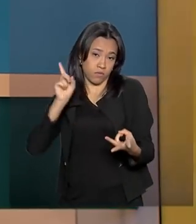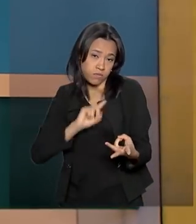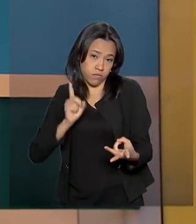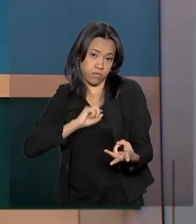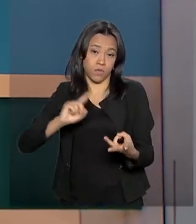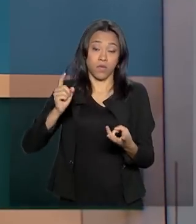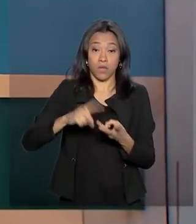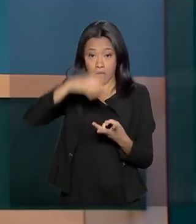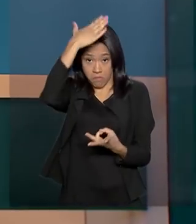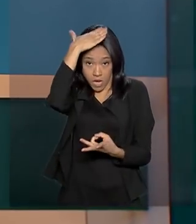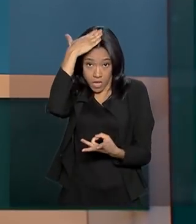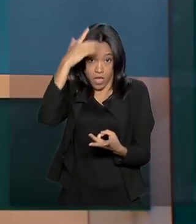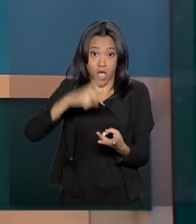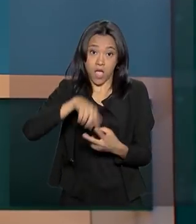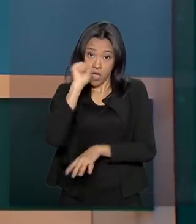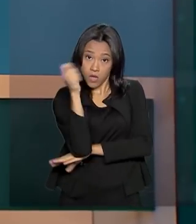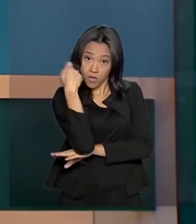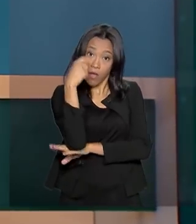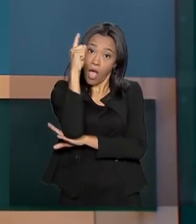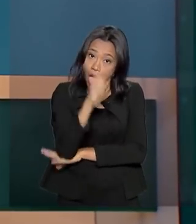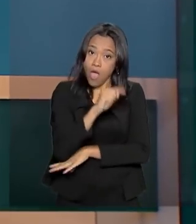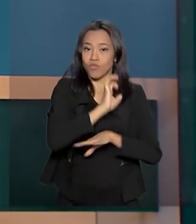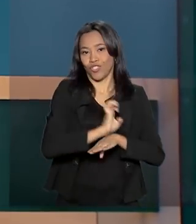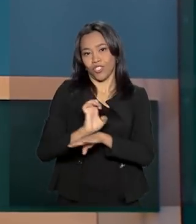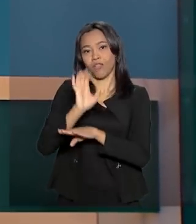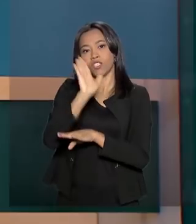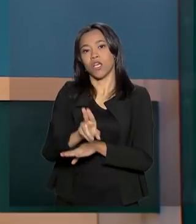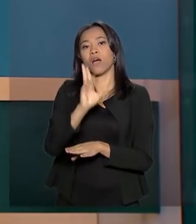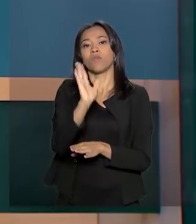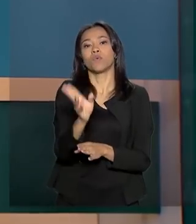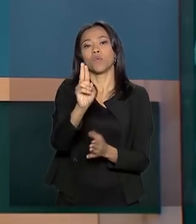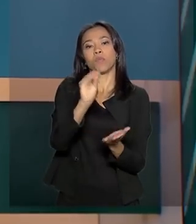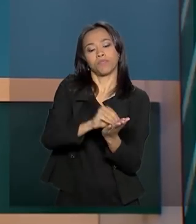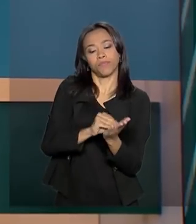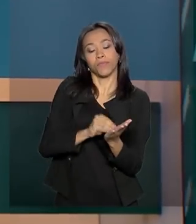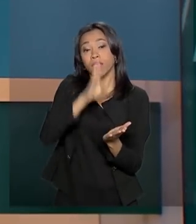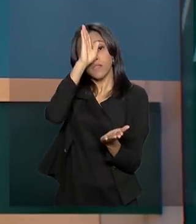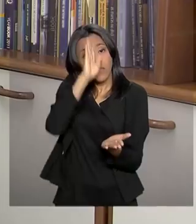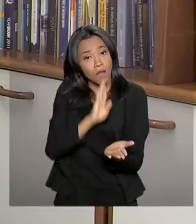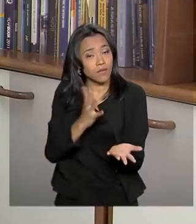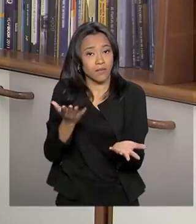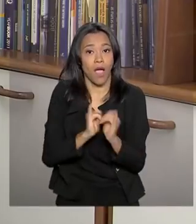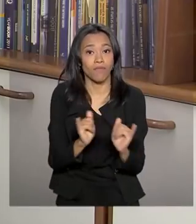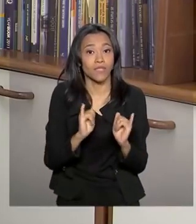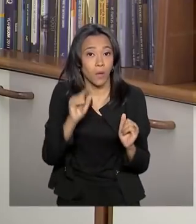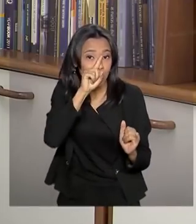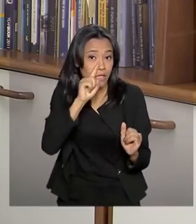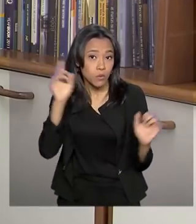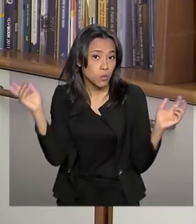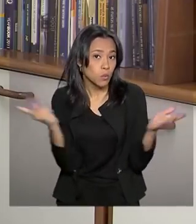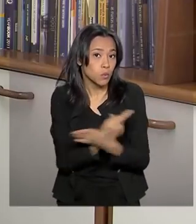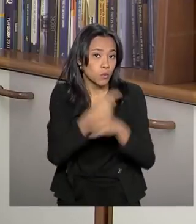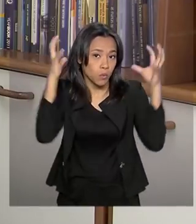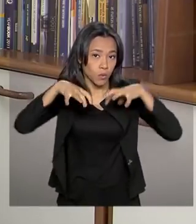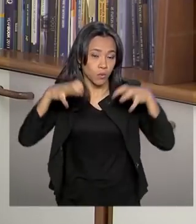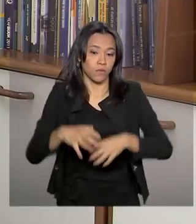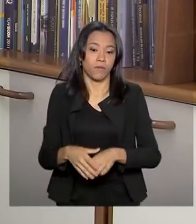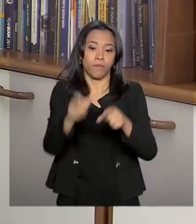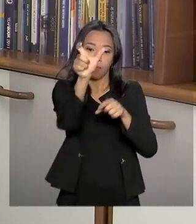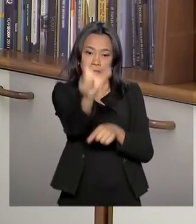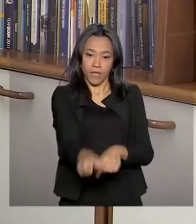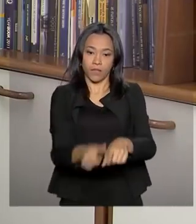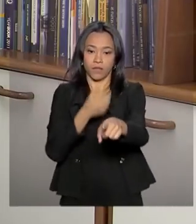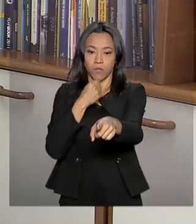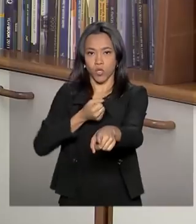Sul e Paraná são os estados com o maior número de cadastrados. O serviço é de graça. Acerca de um ano, o jornalista Laio